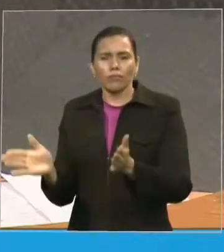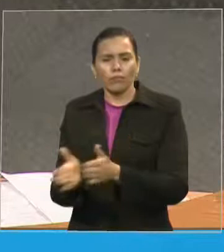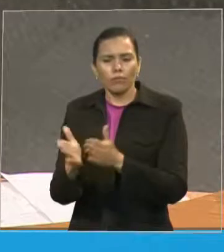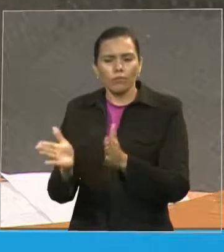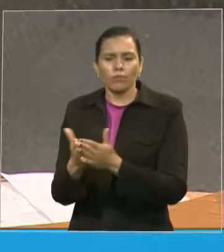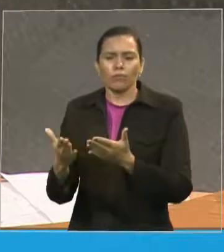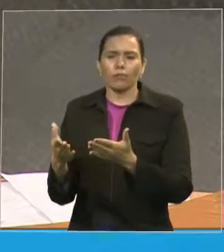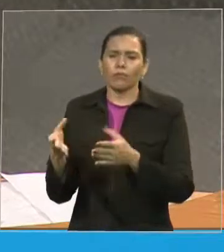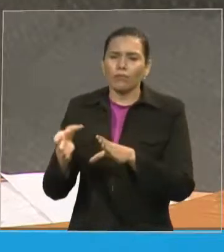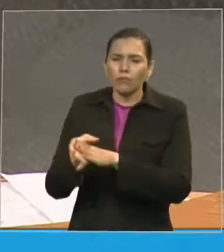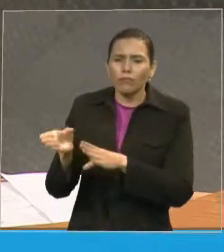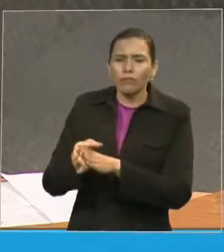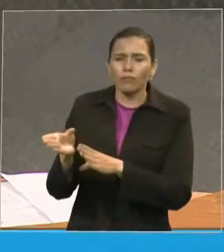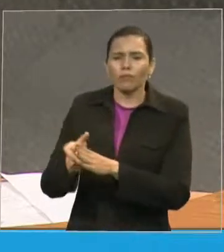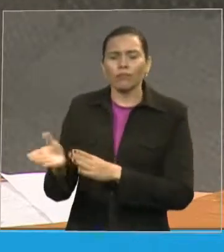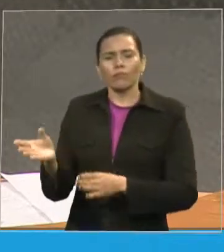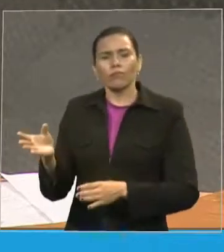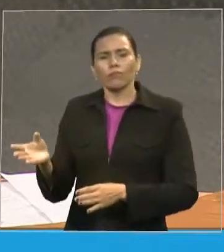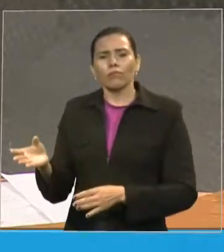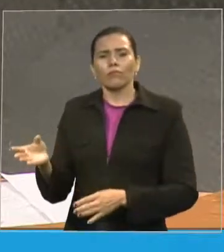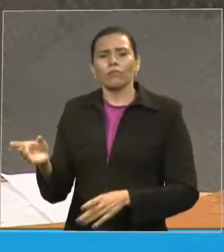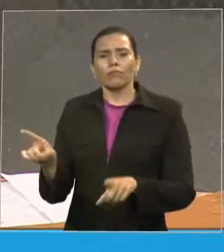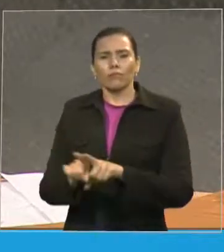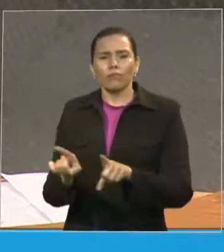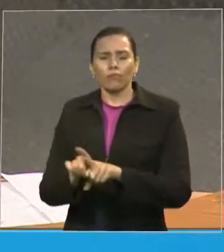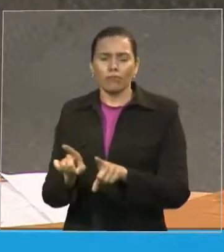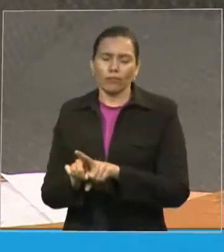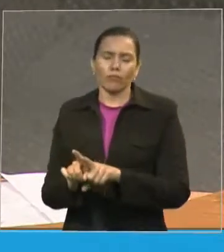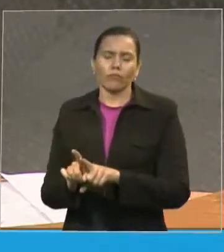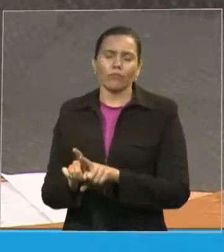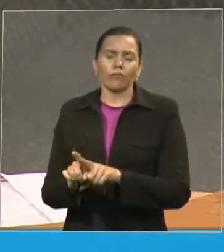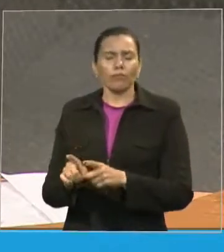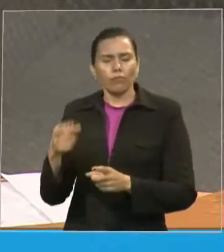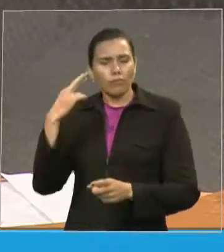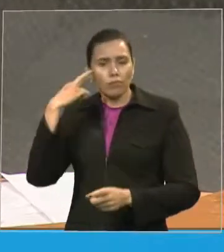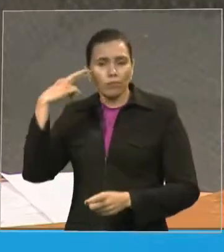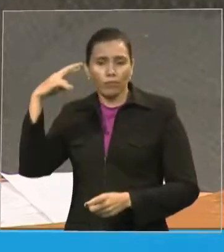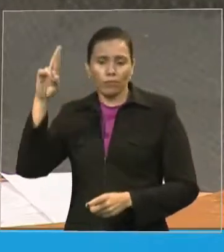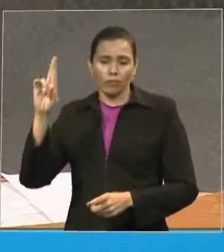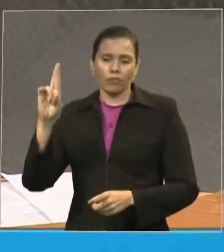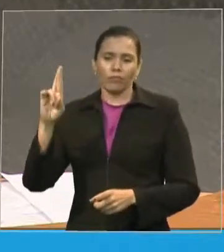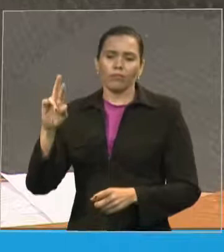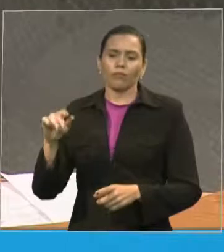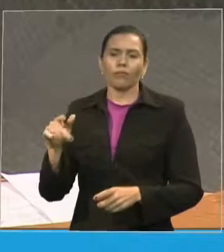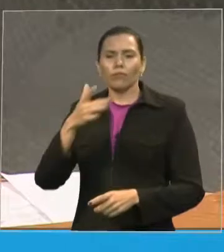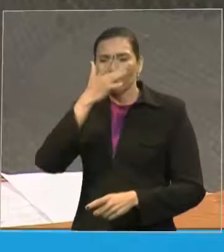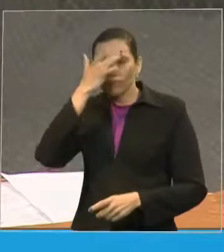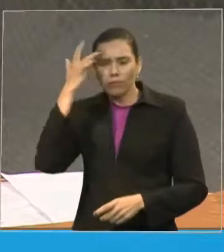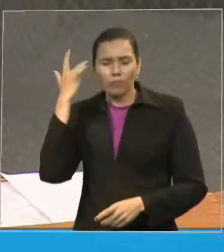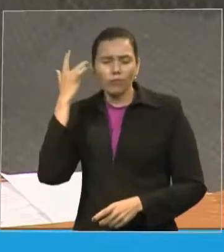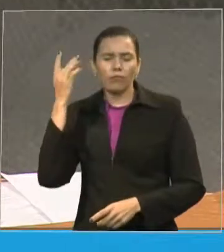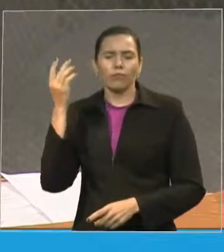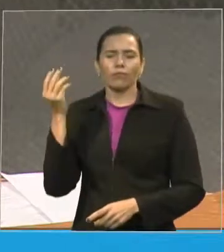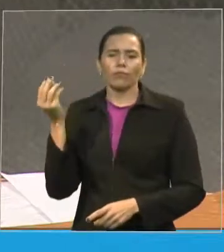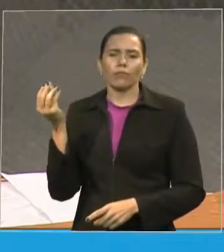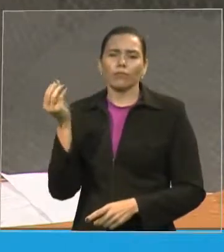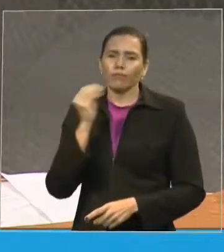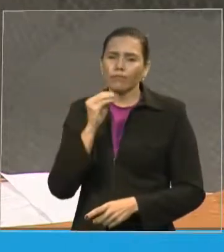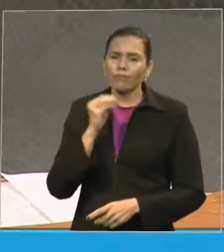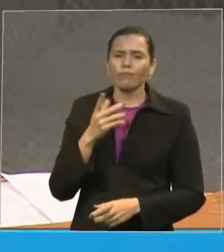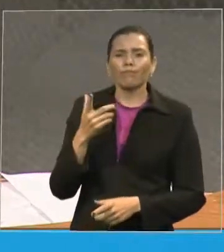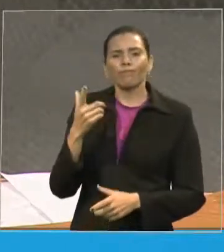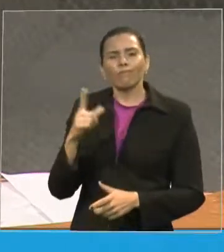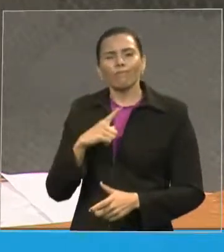orientação espiritual, a pessoa em situação de vulnerabilidade, apoio na